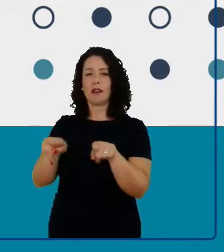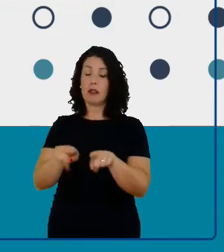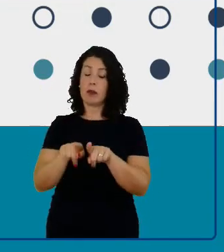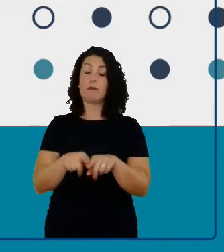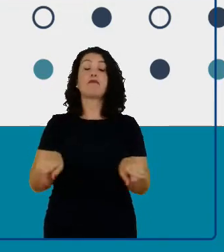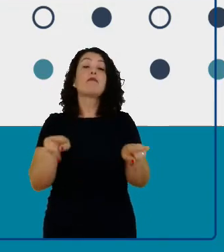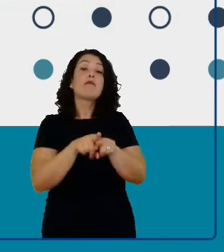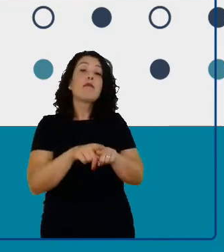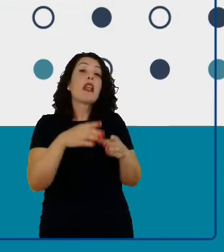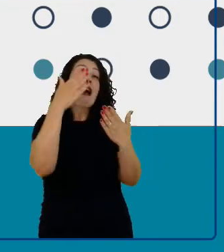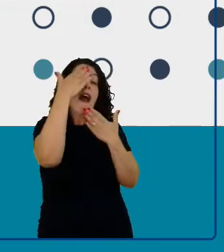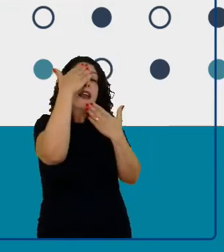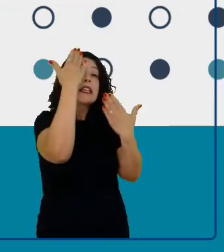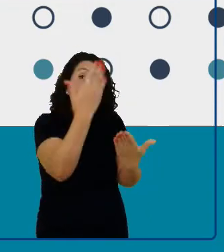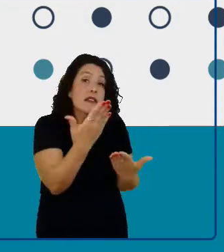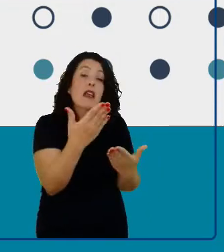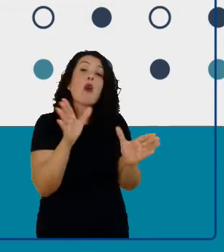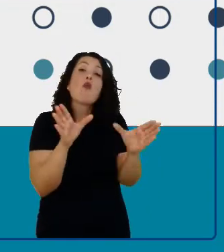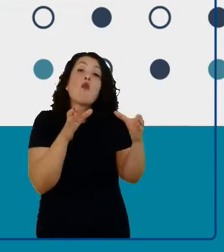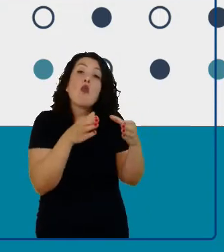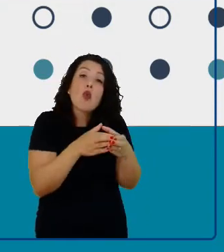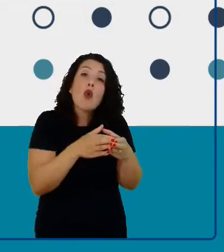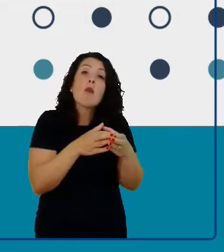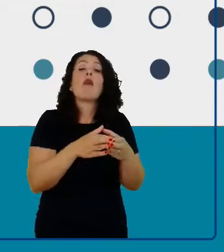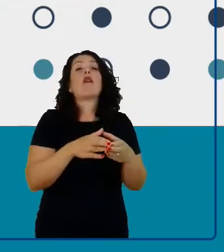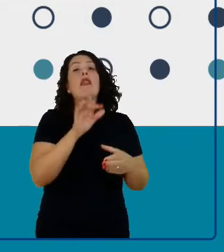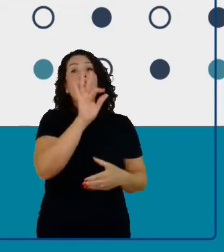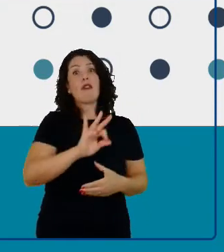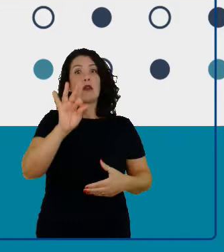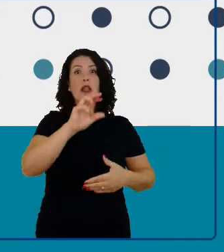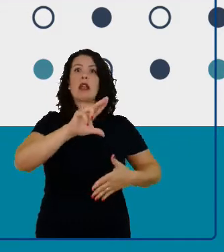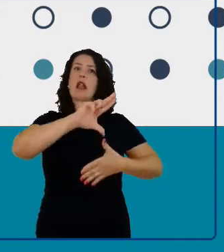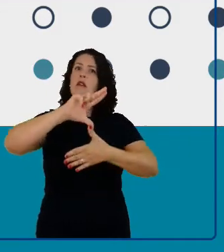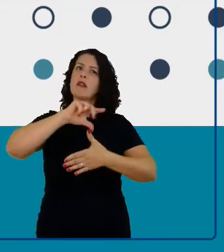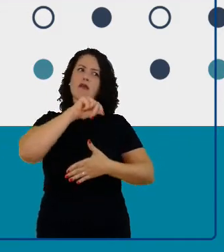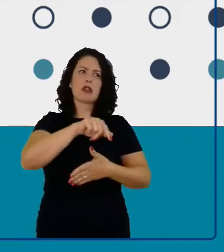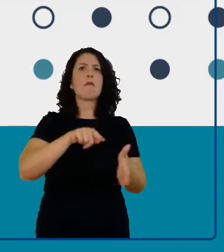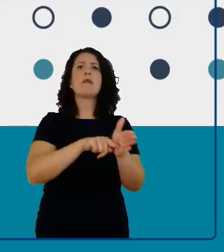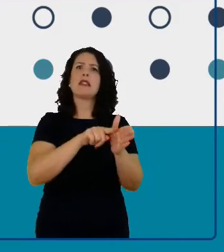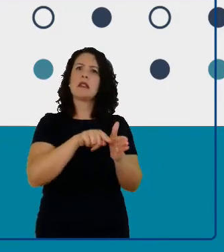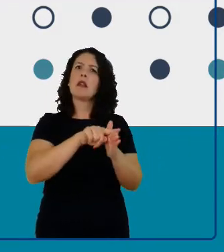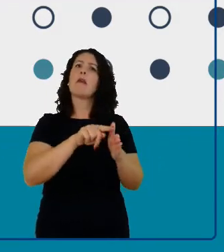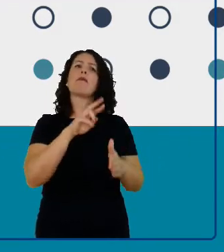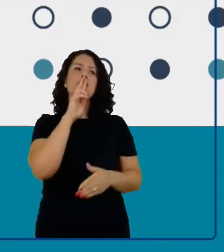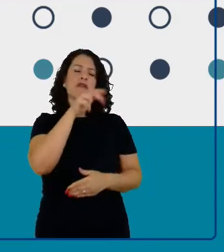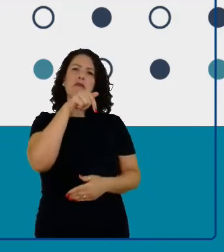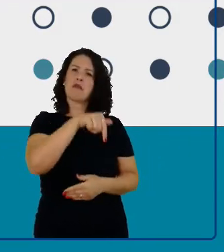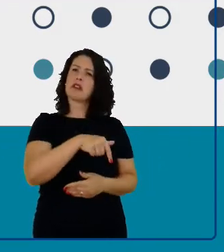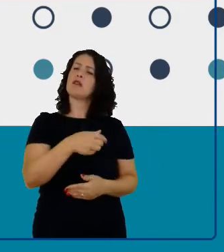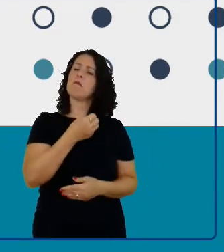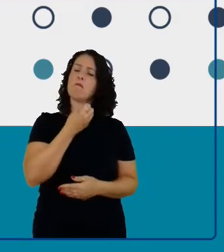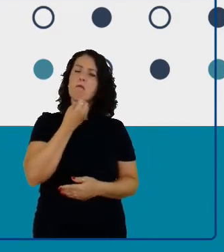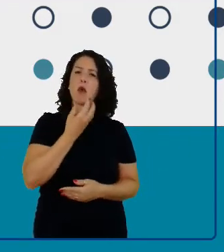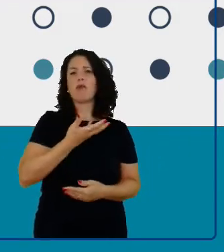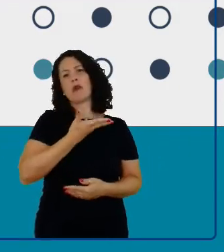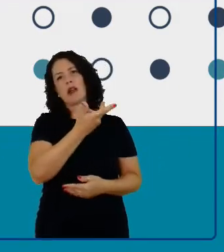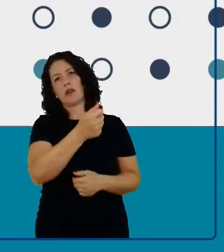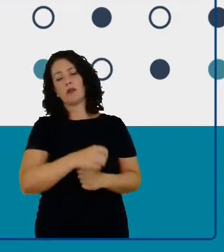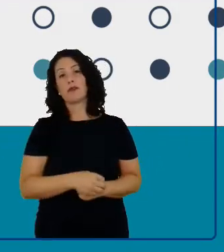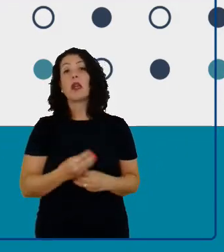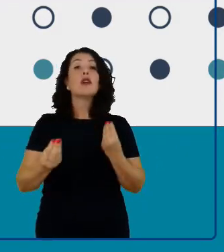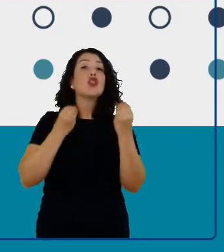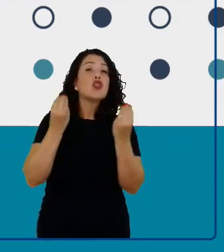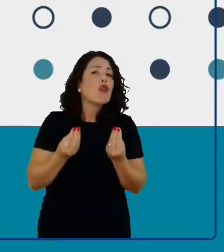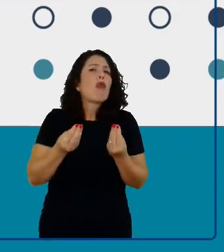trabalho de pesquisa realizado e por esse resultado. Sobre a questão do ensino de ciências,